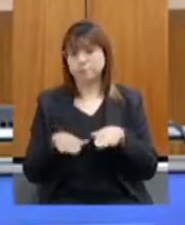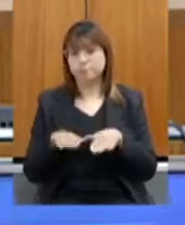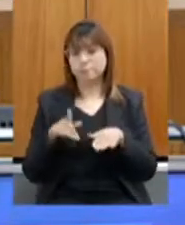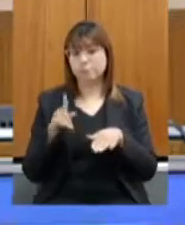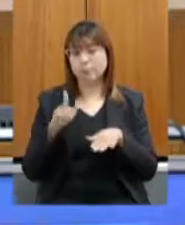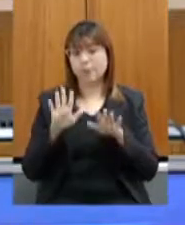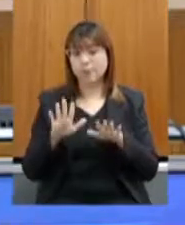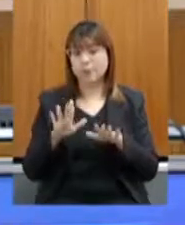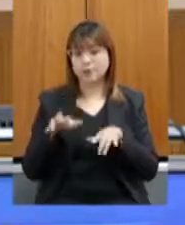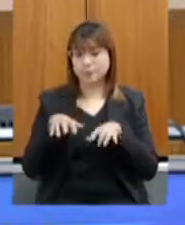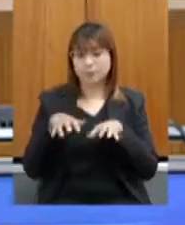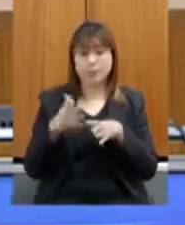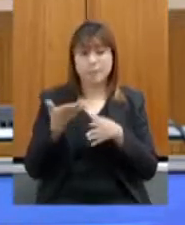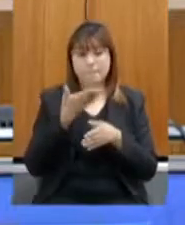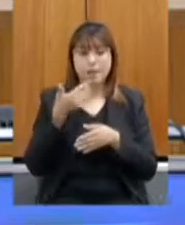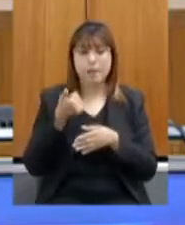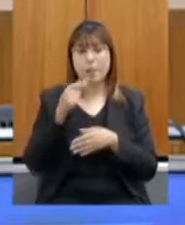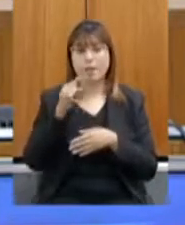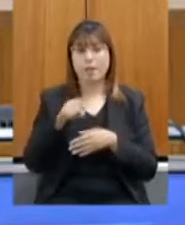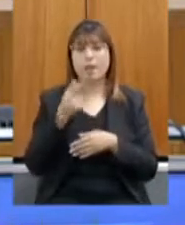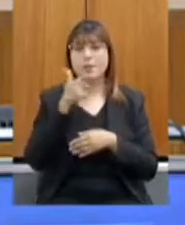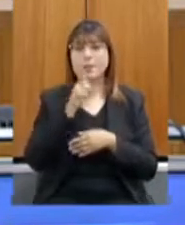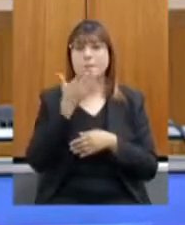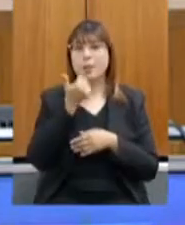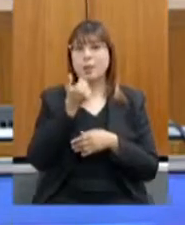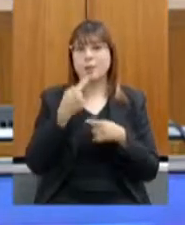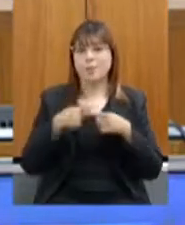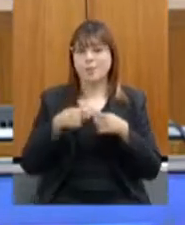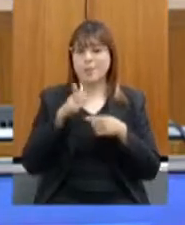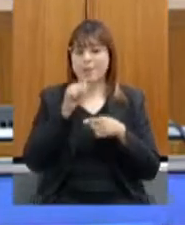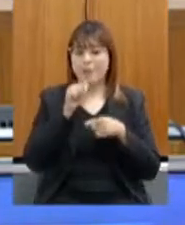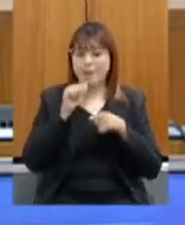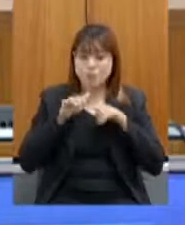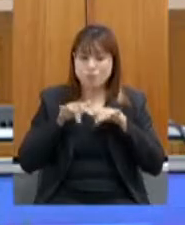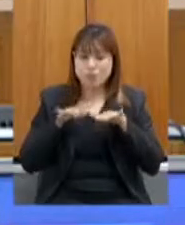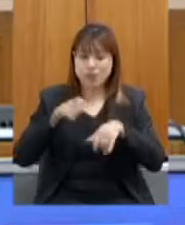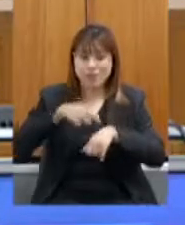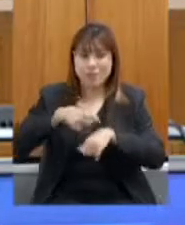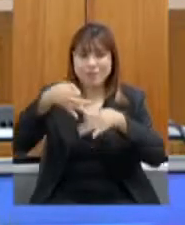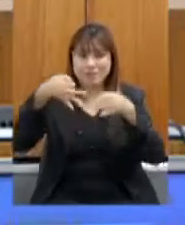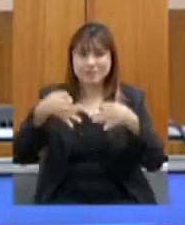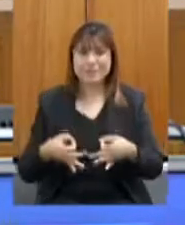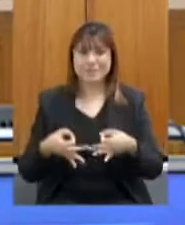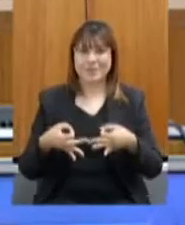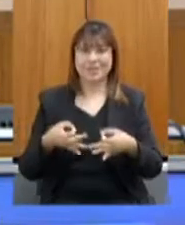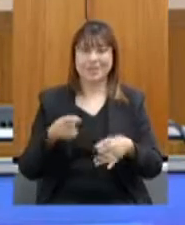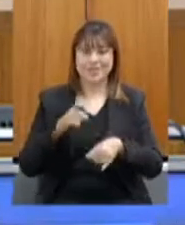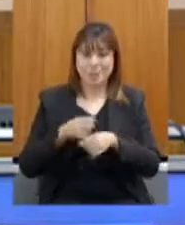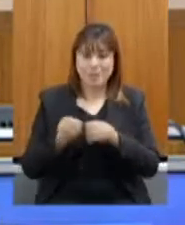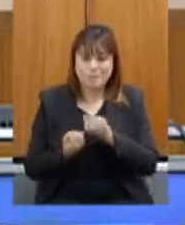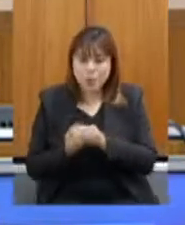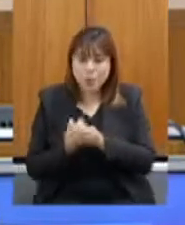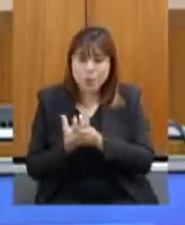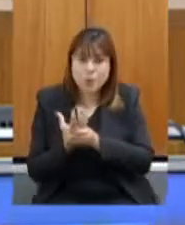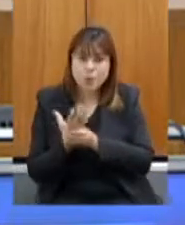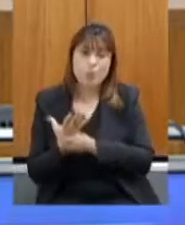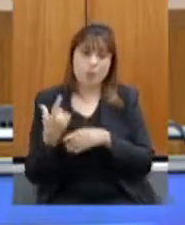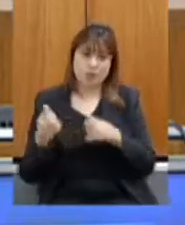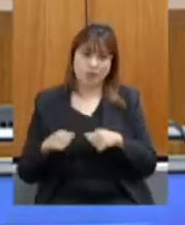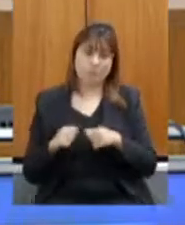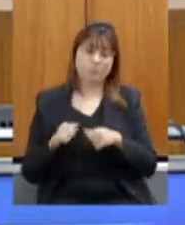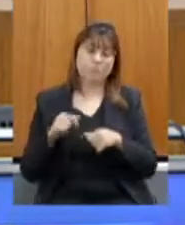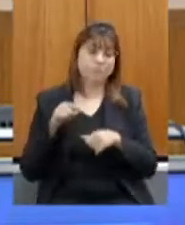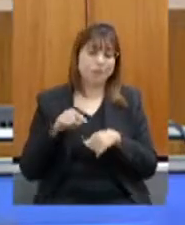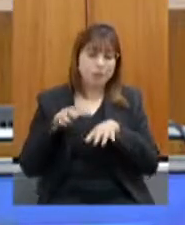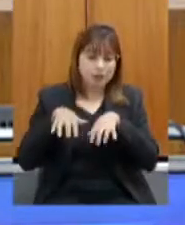você produzir alimentos porque a água é colocada na hora certa e no momento certo da planta sempre que possível então essa é a forma mais